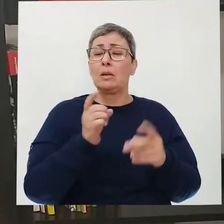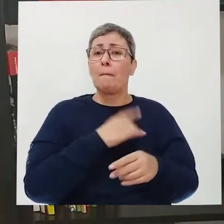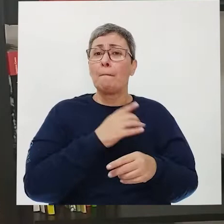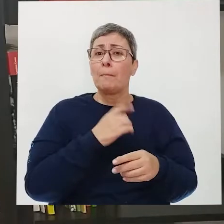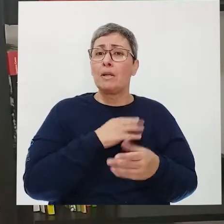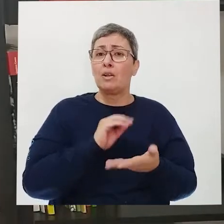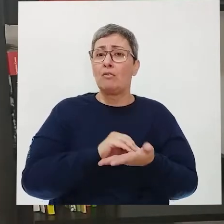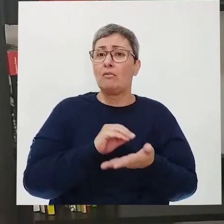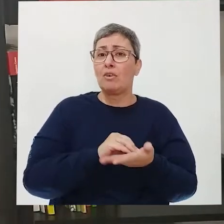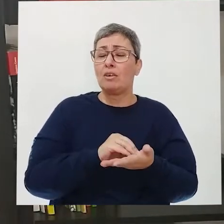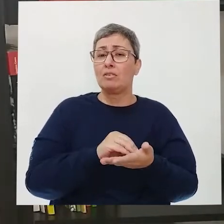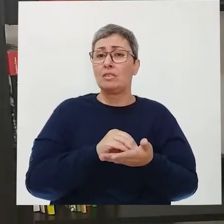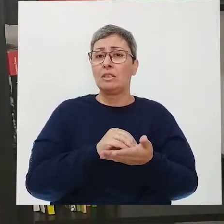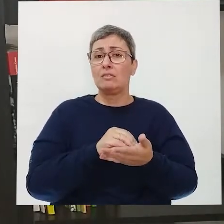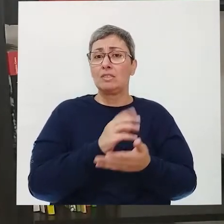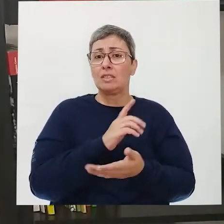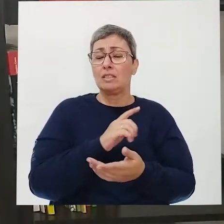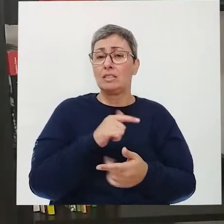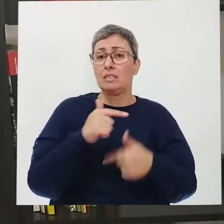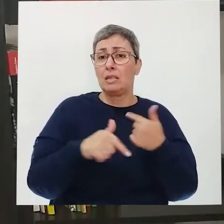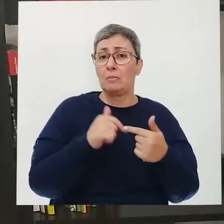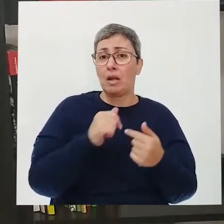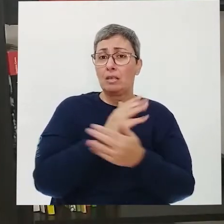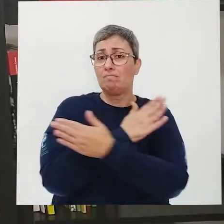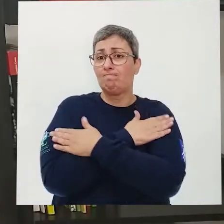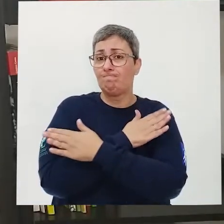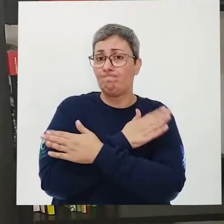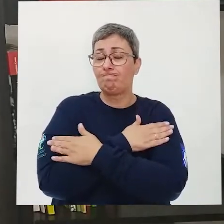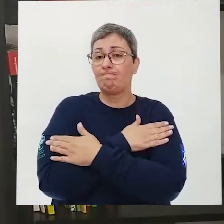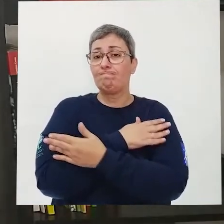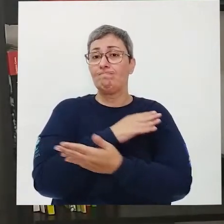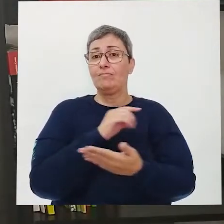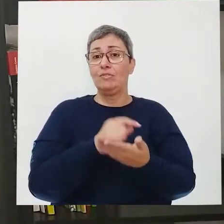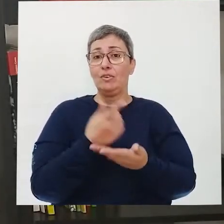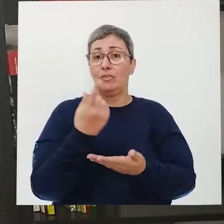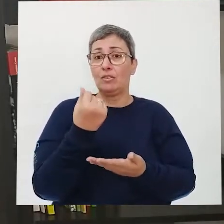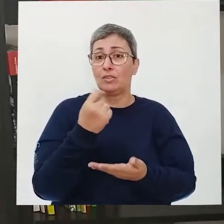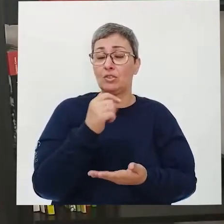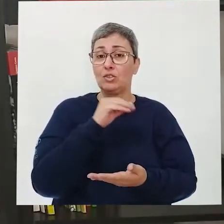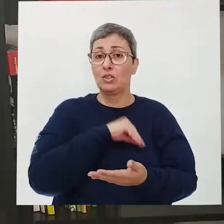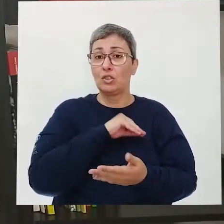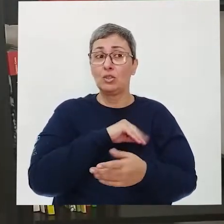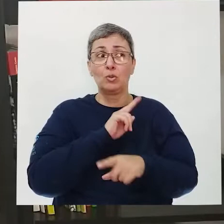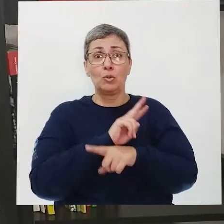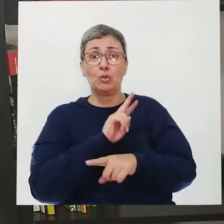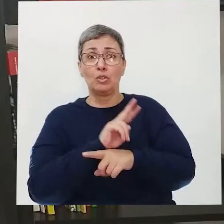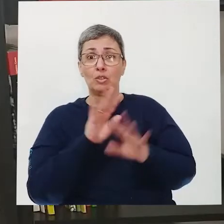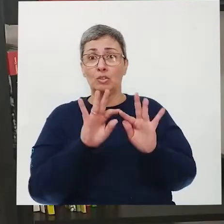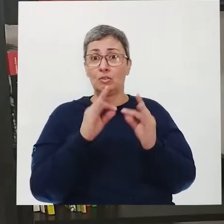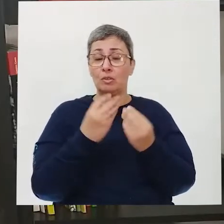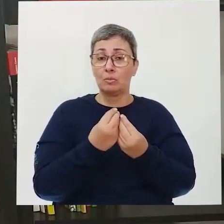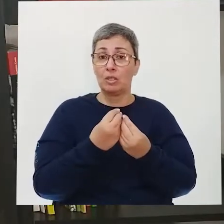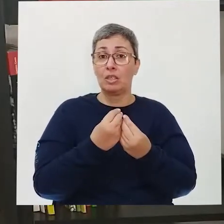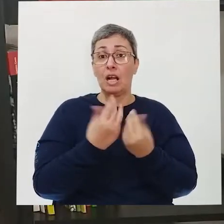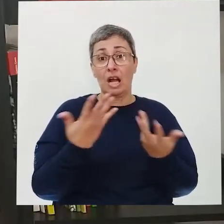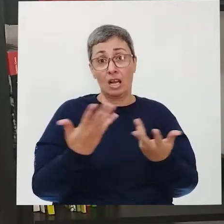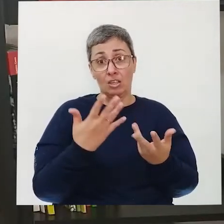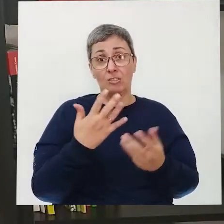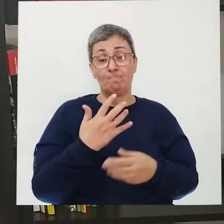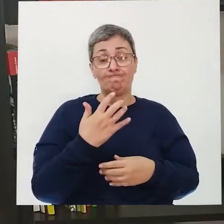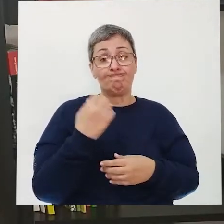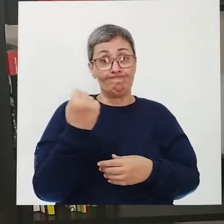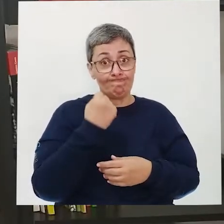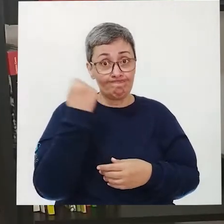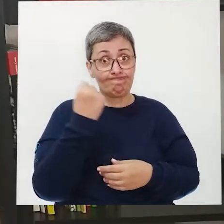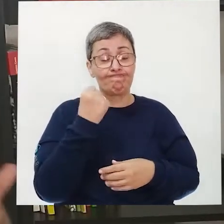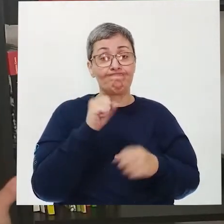medo da falta de trabalho, por exemplo, né? Do desemprego, da falta do sustento pras nossas famílias. Que até agravou muito agora com a pandemia,